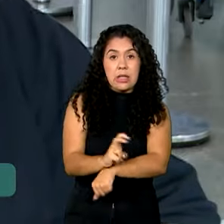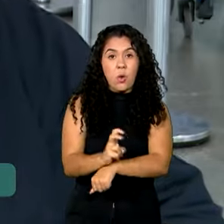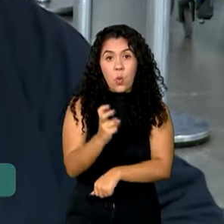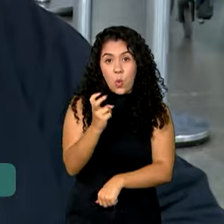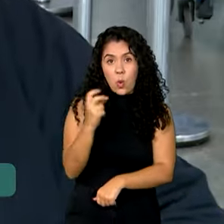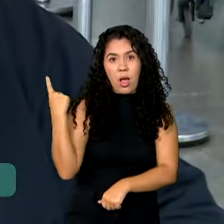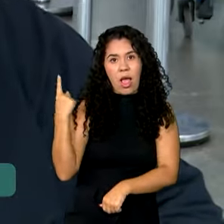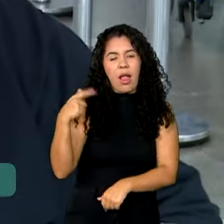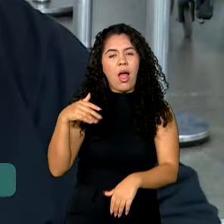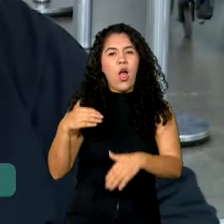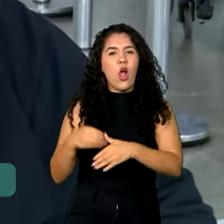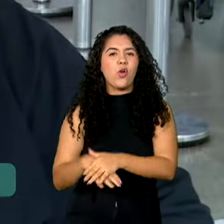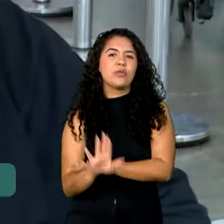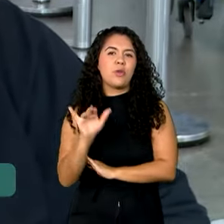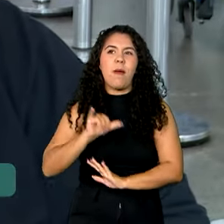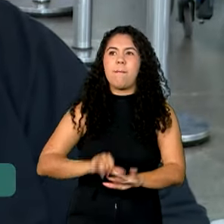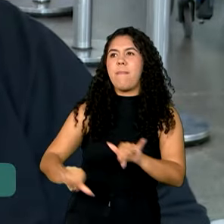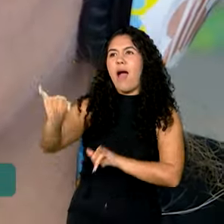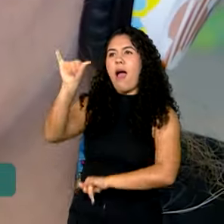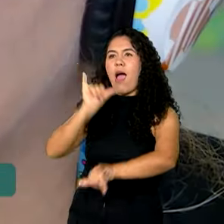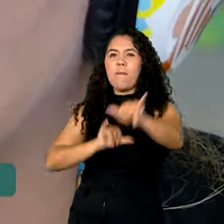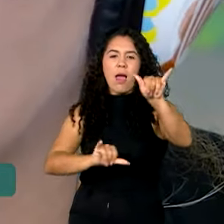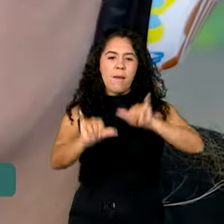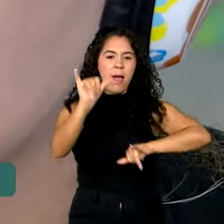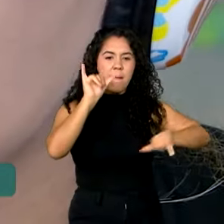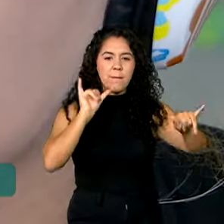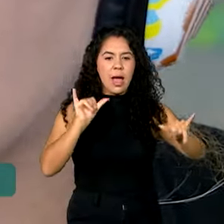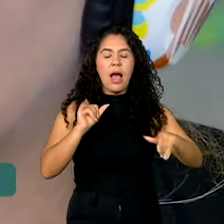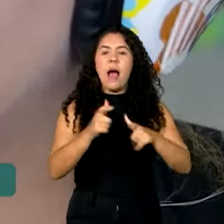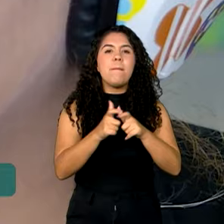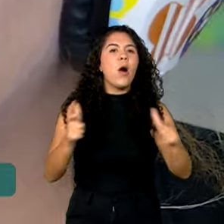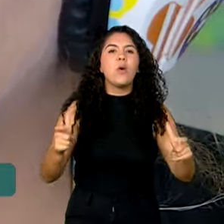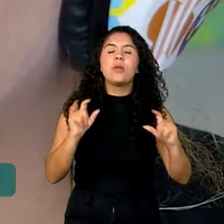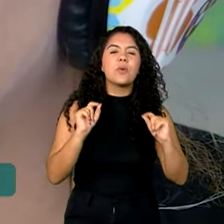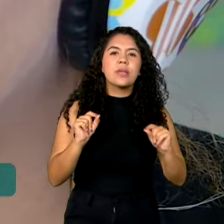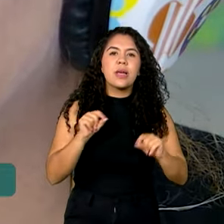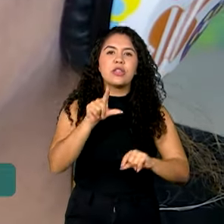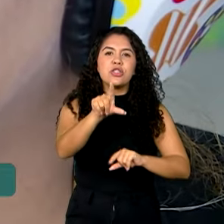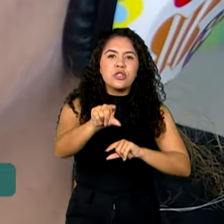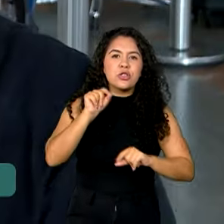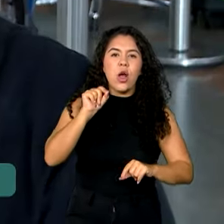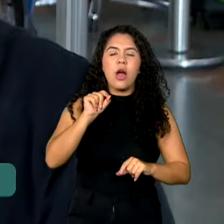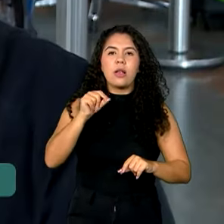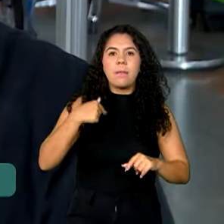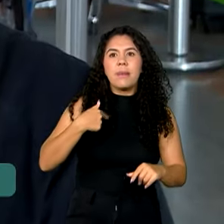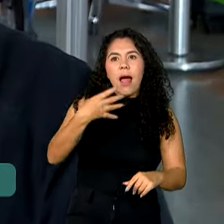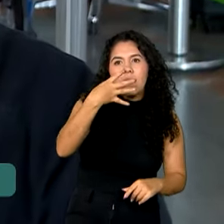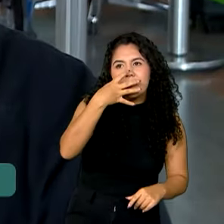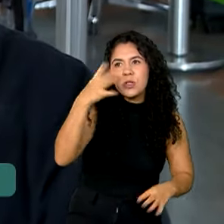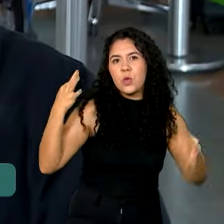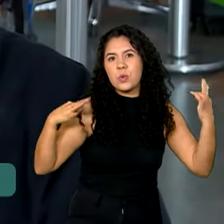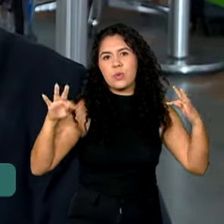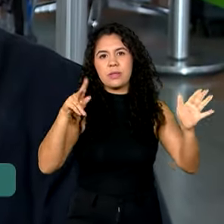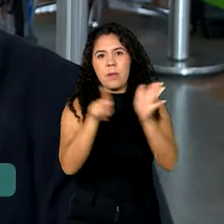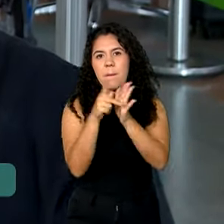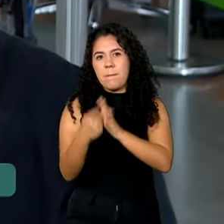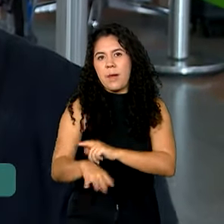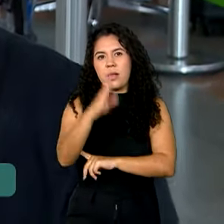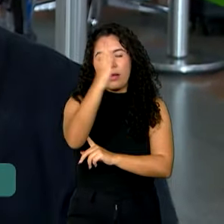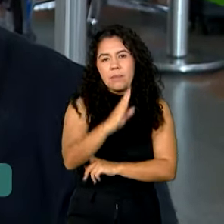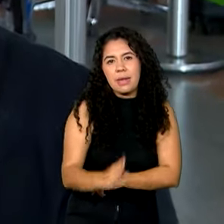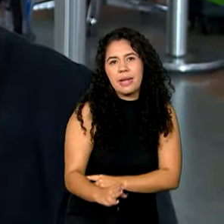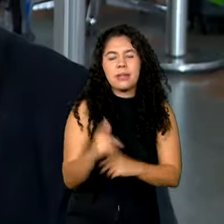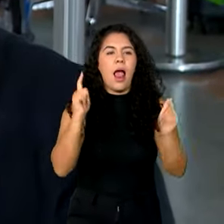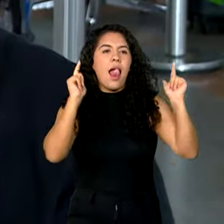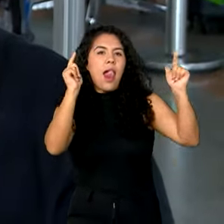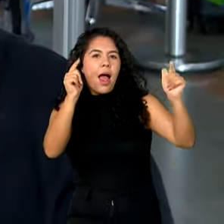costuma viajar. Na maioria das vezes, escolhe o destino para apreciar a cultura local. Lazer, monumentos históricos,